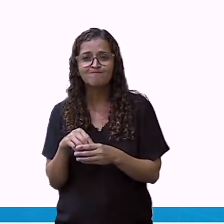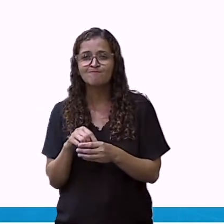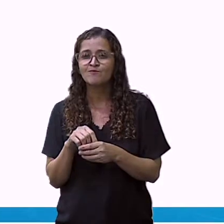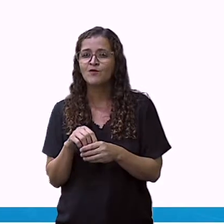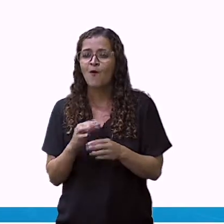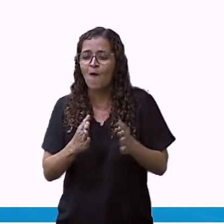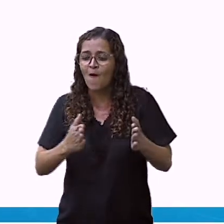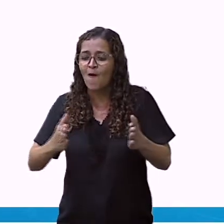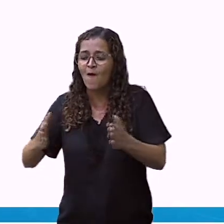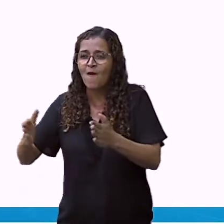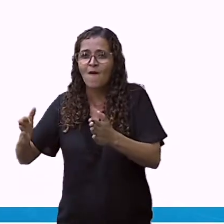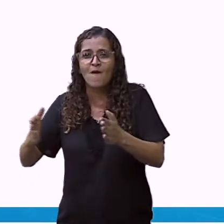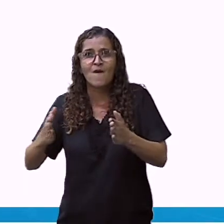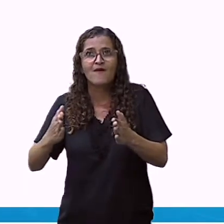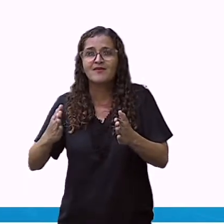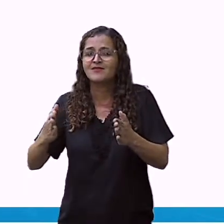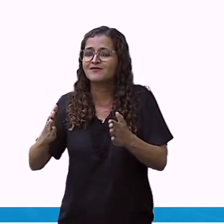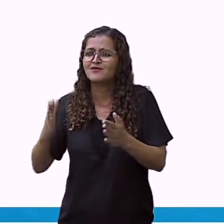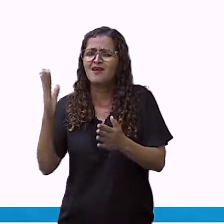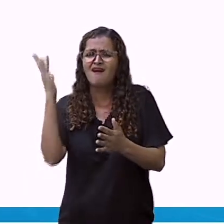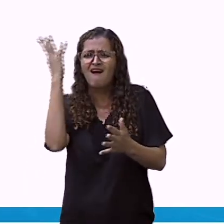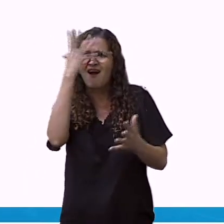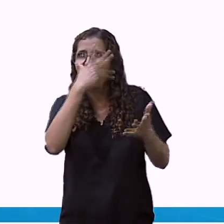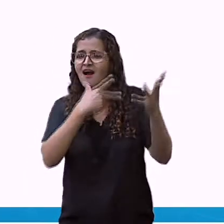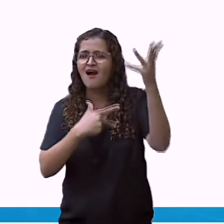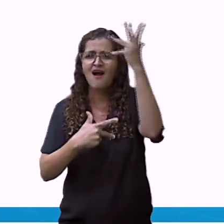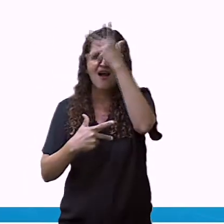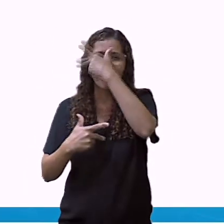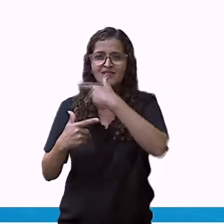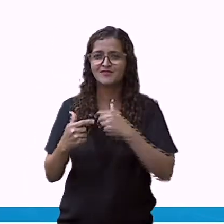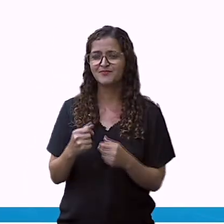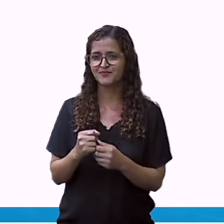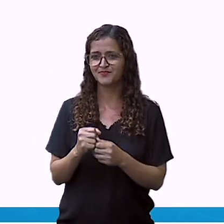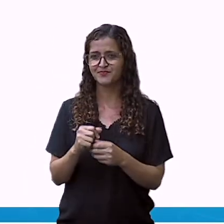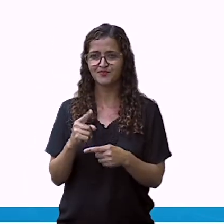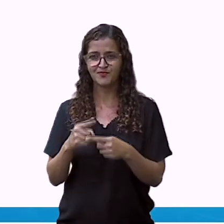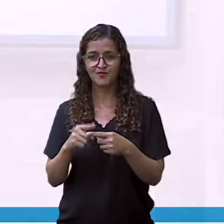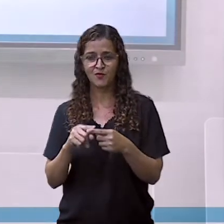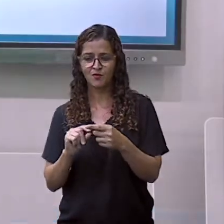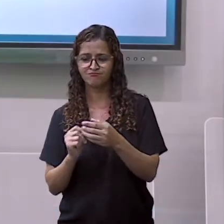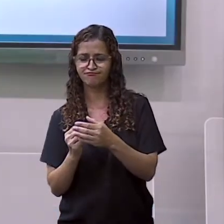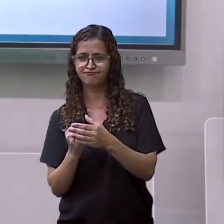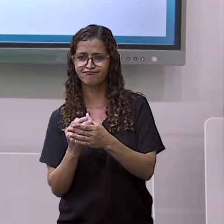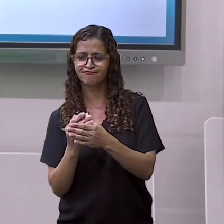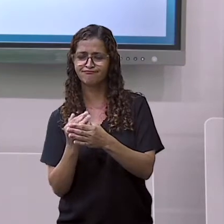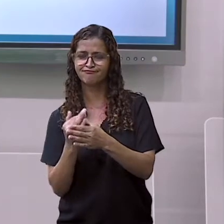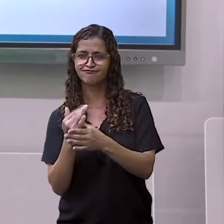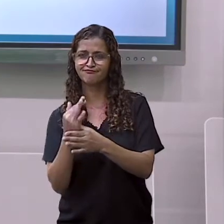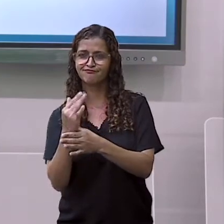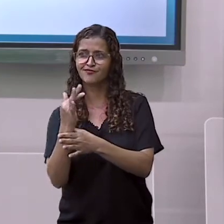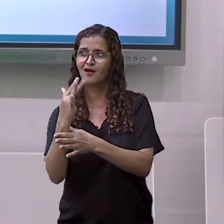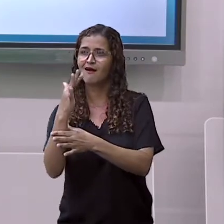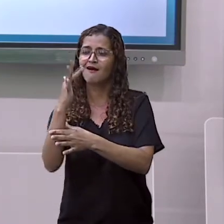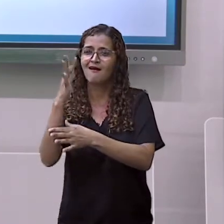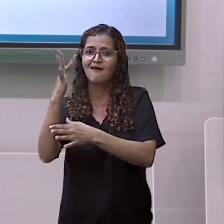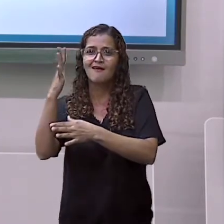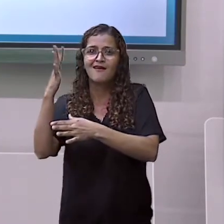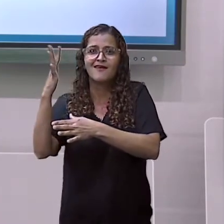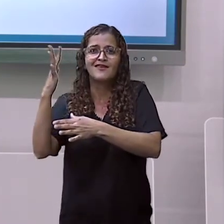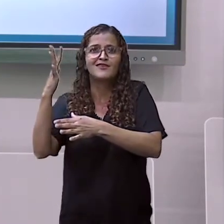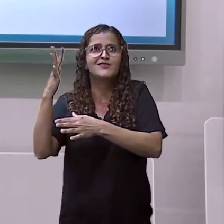colorido. Por quê? Porque as flores começam a aparecer, então tudo fica mais